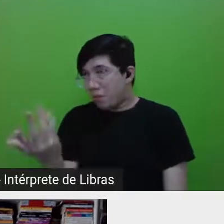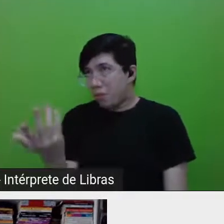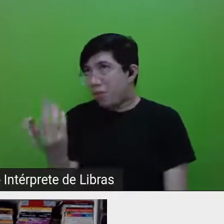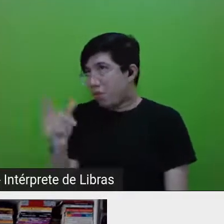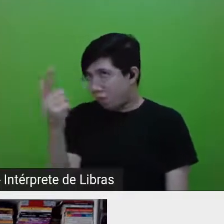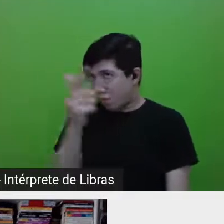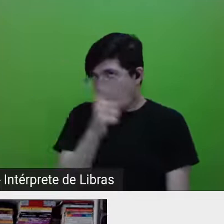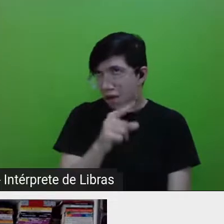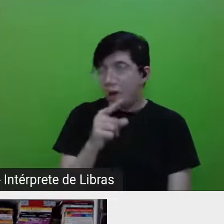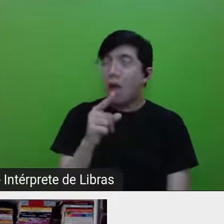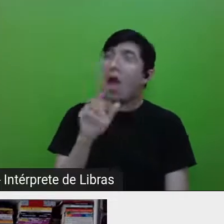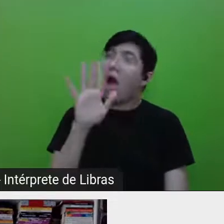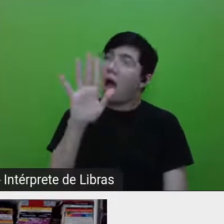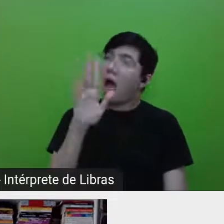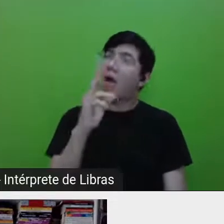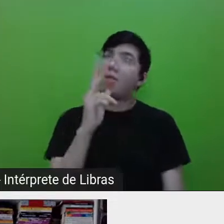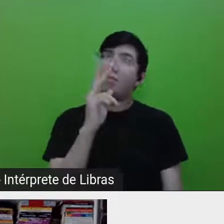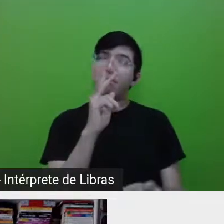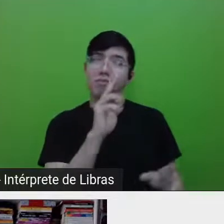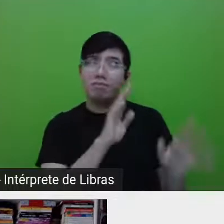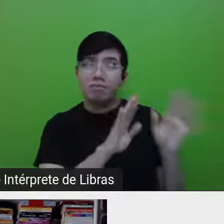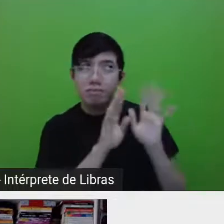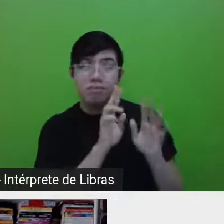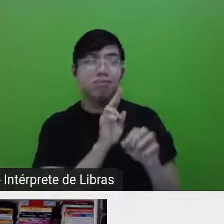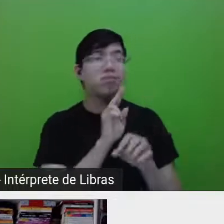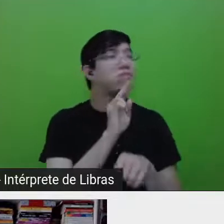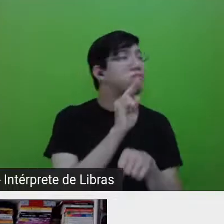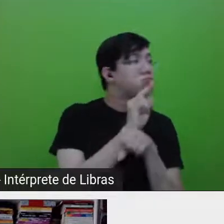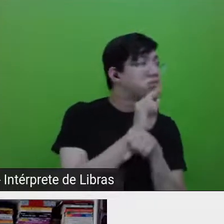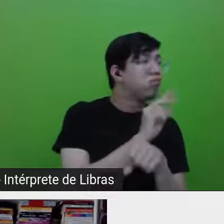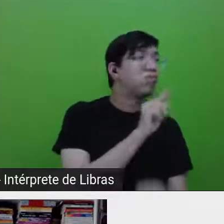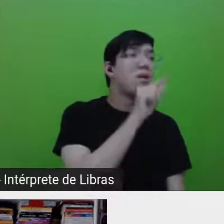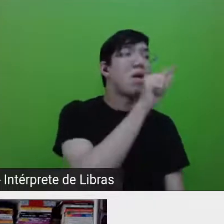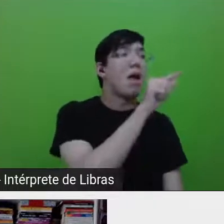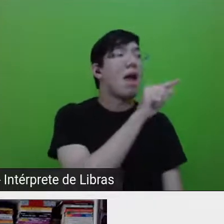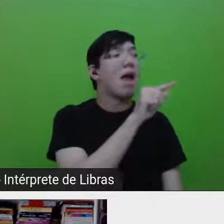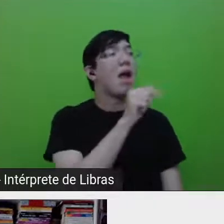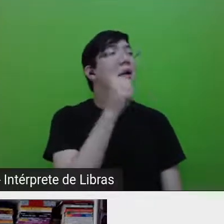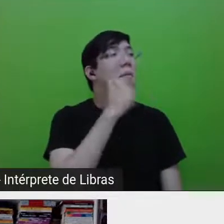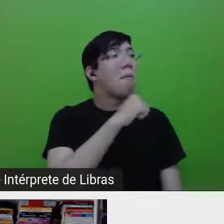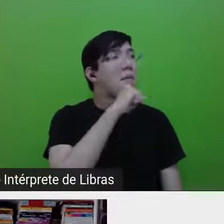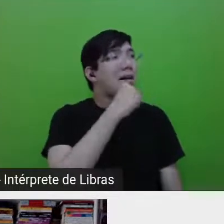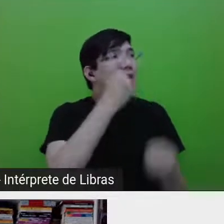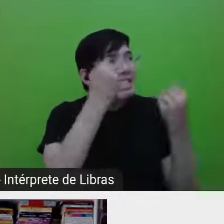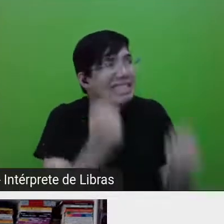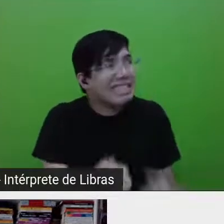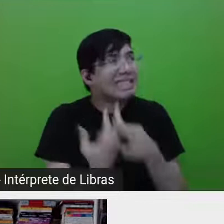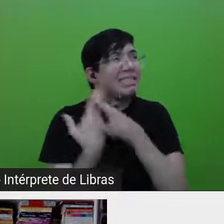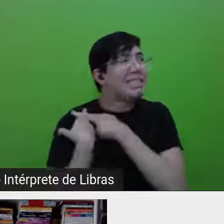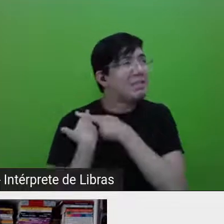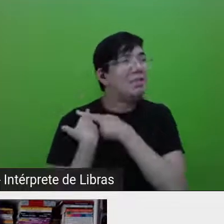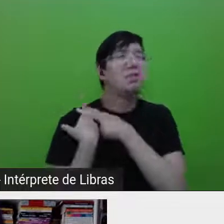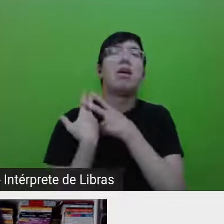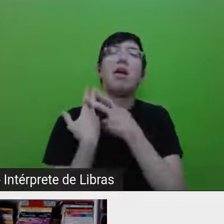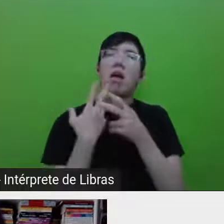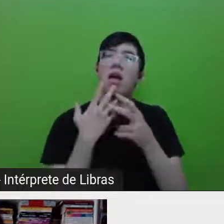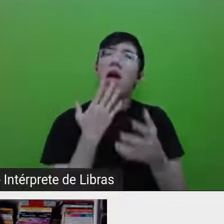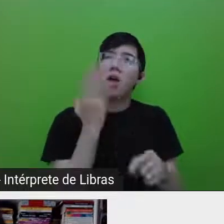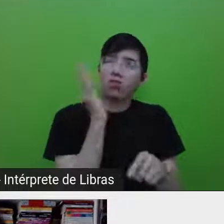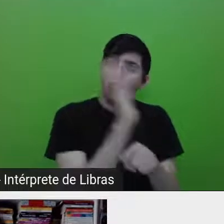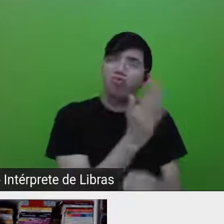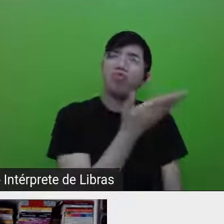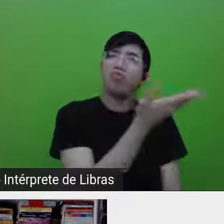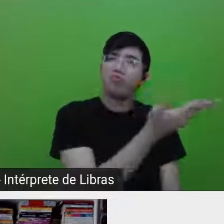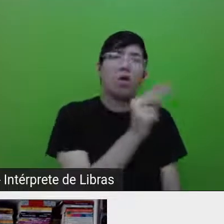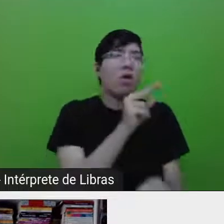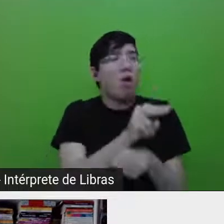crianças para cá, não precisa ser mãe para trazer a criança. E ao invés de dar